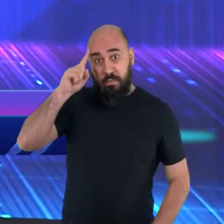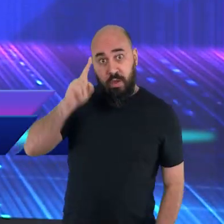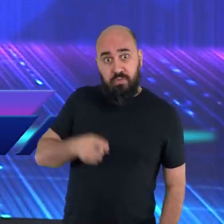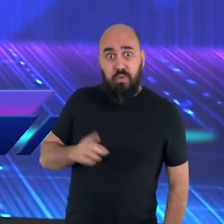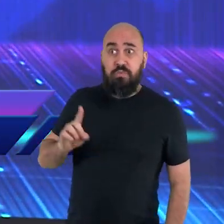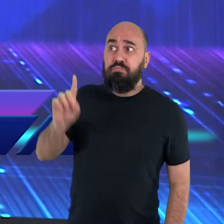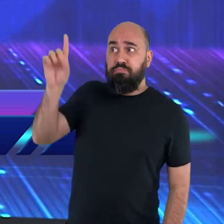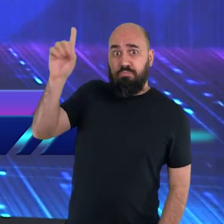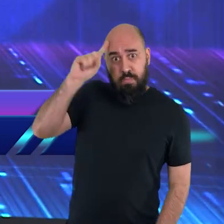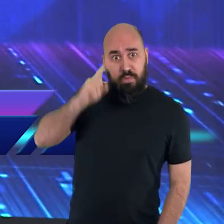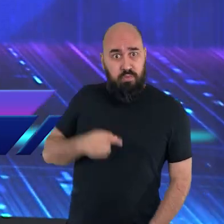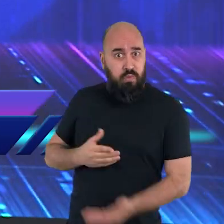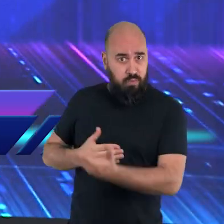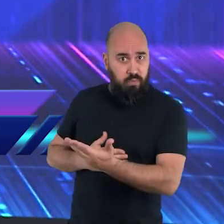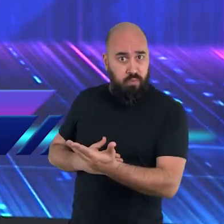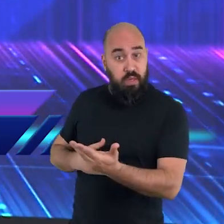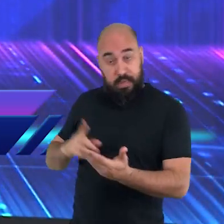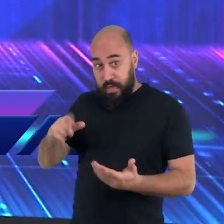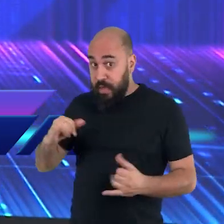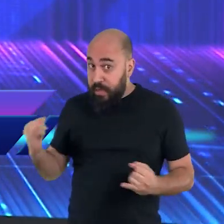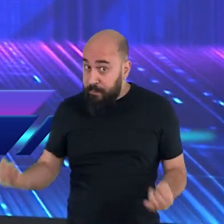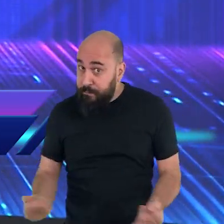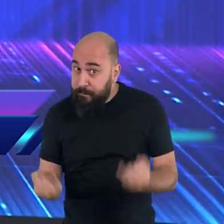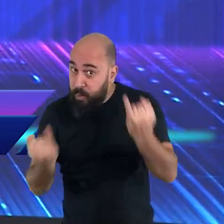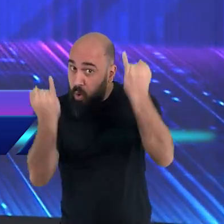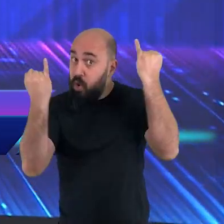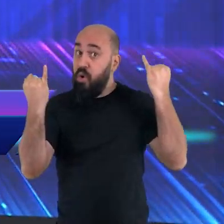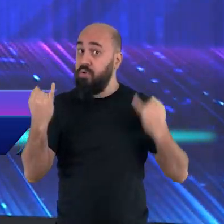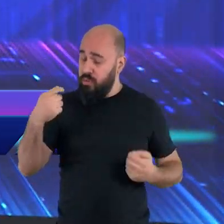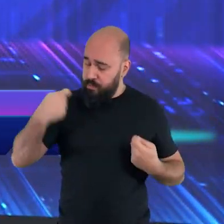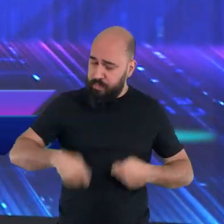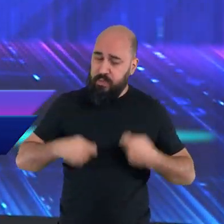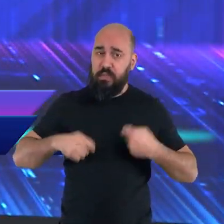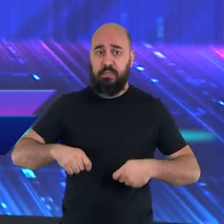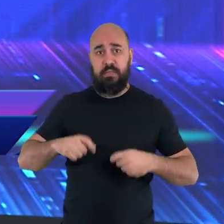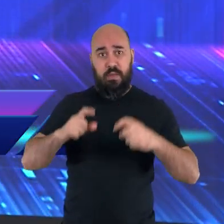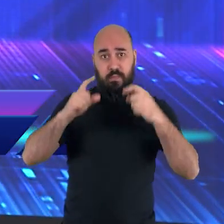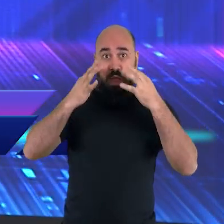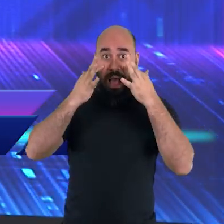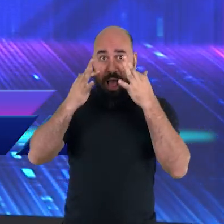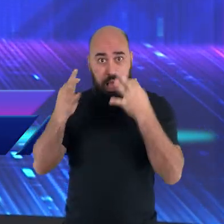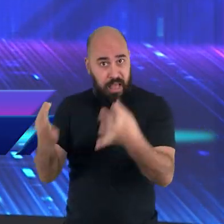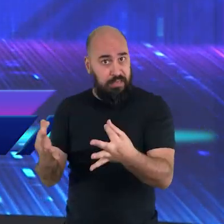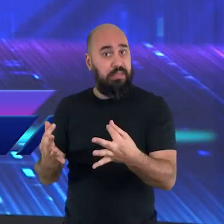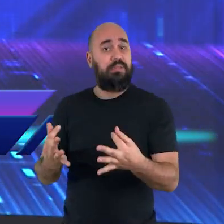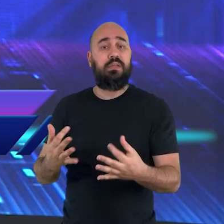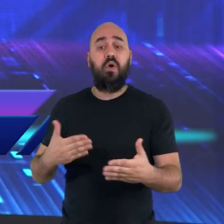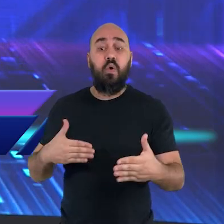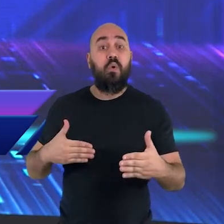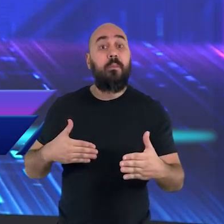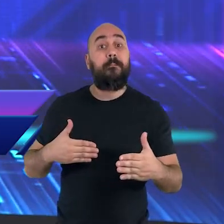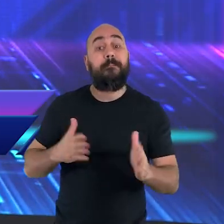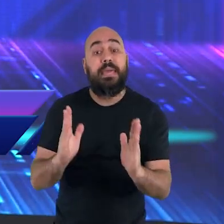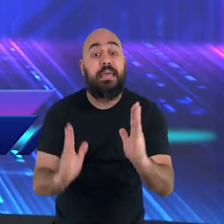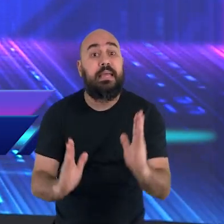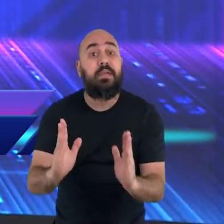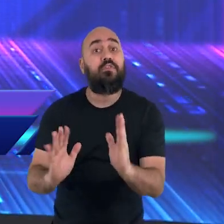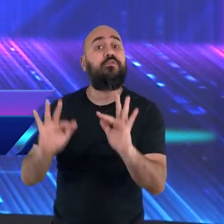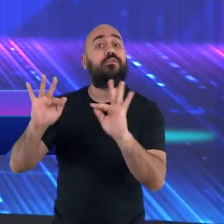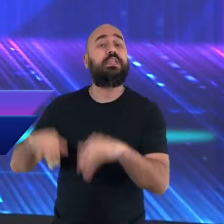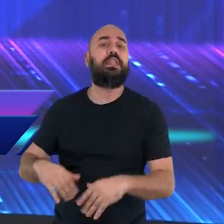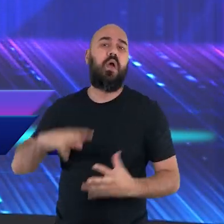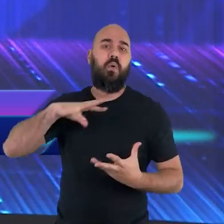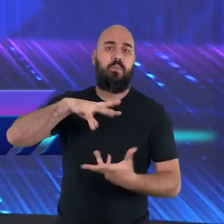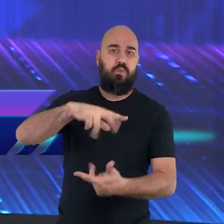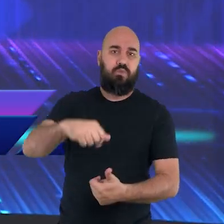necessidade dos seres humanos para os momentos finais da história da humanidade. Diz o versículo 7. Este anjo está dizendo